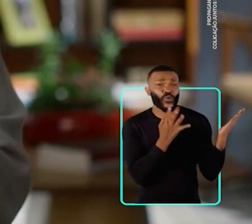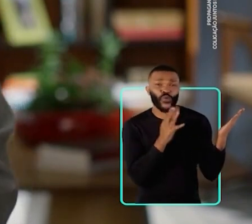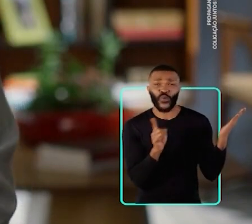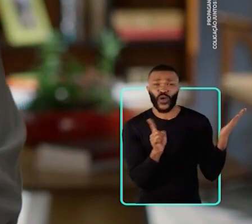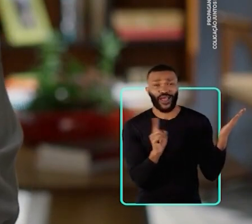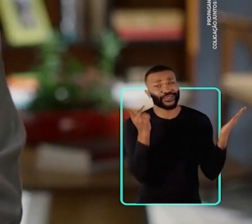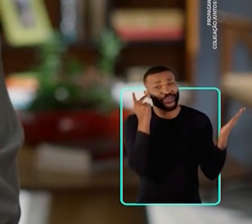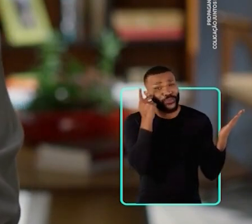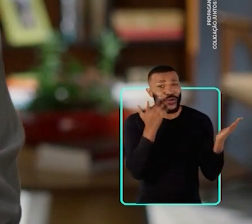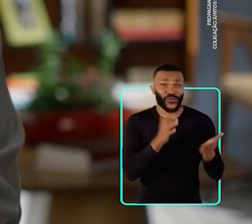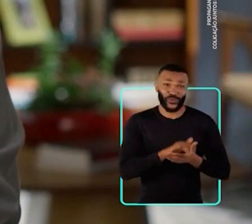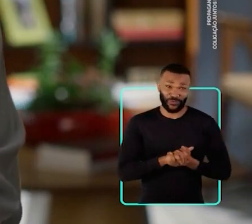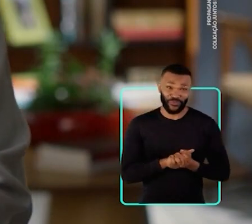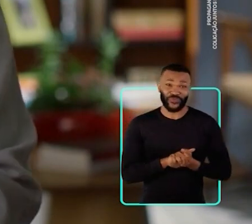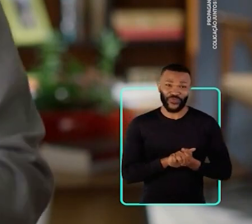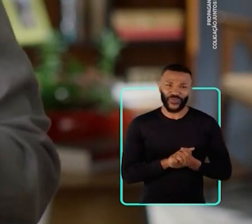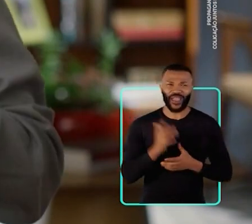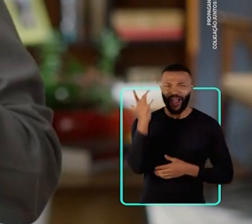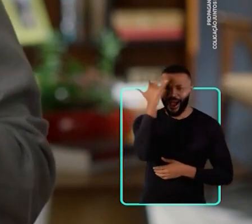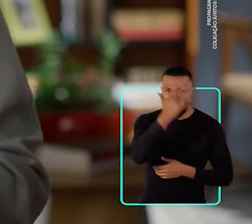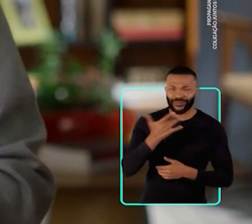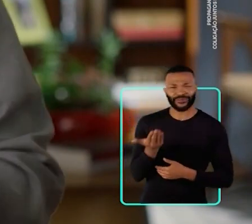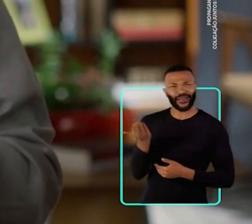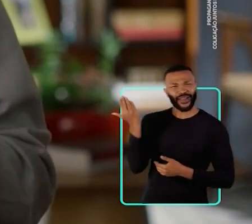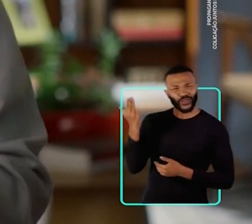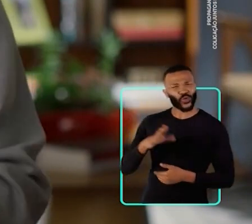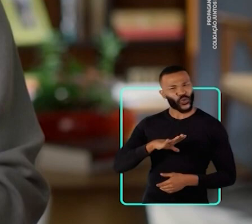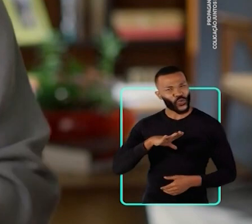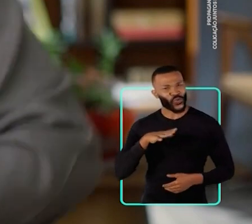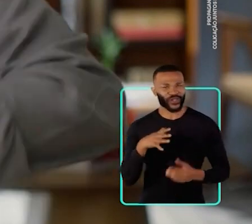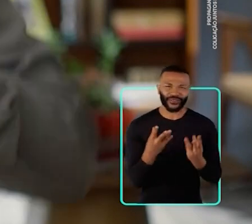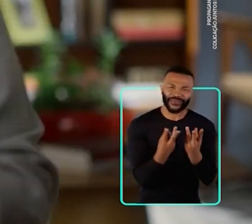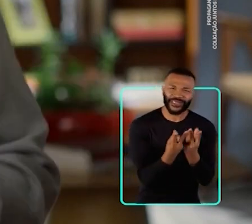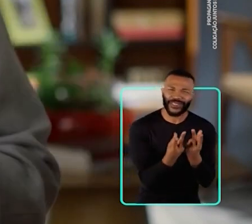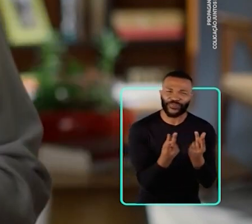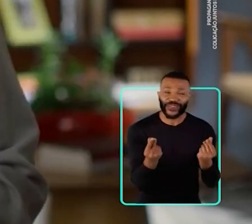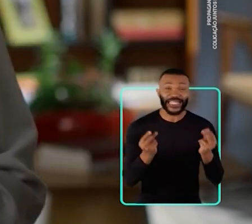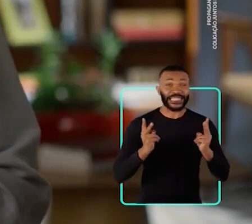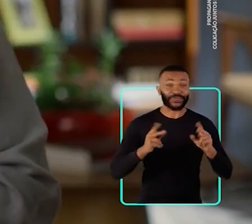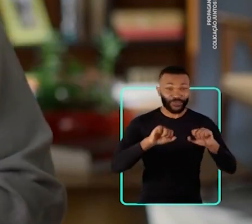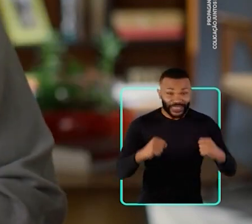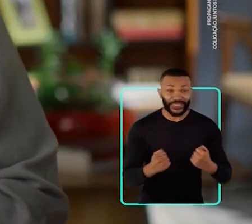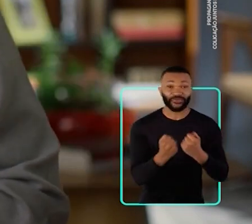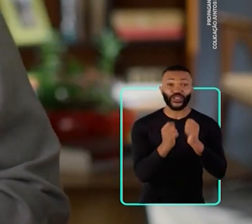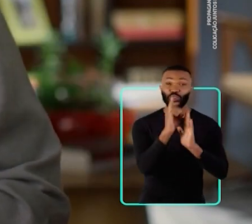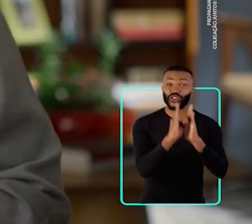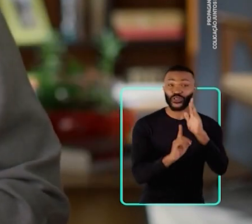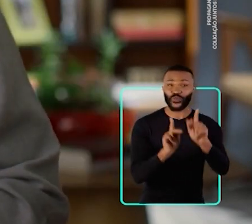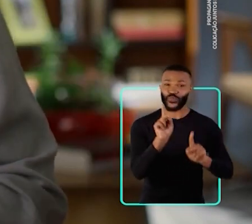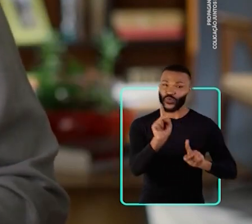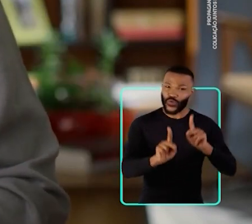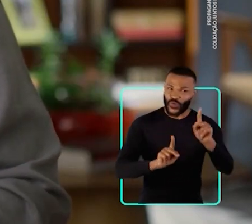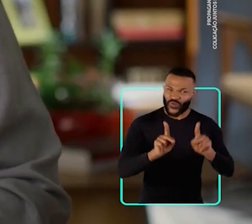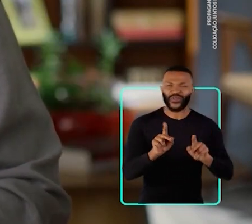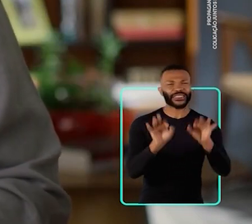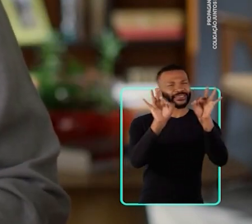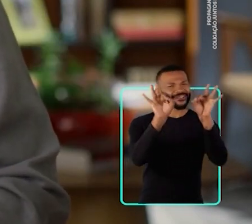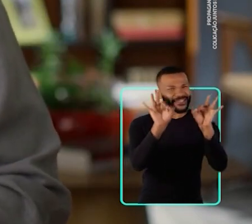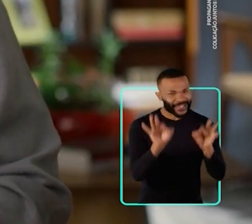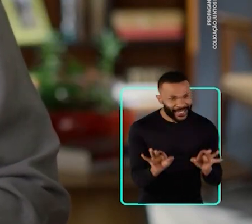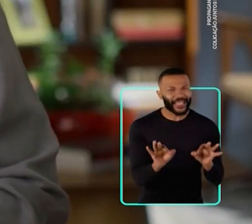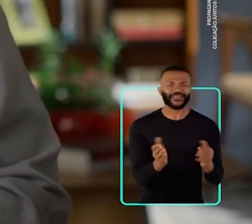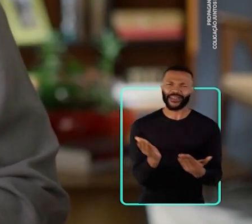conhece a realidade de São Paulo. Haddad tem coragem e sensibilidade e sempre defendeu os direitos do povo. Tenho certeza